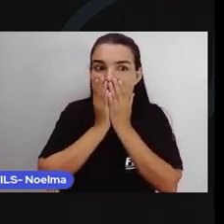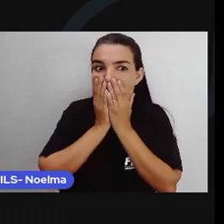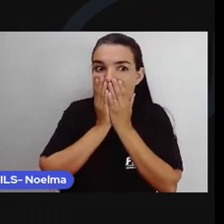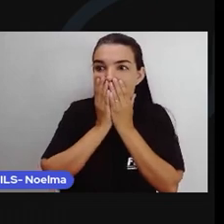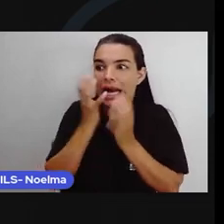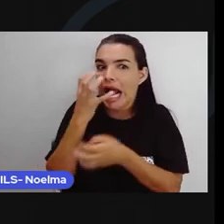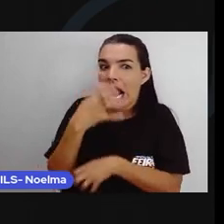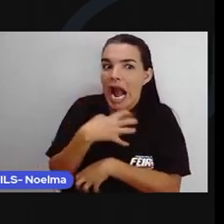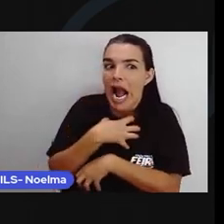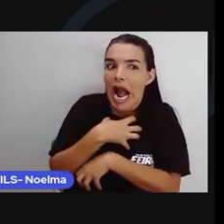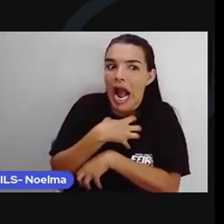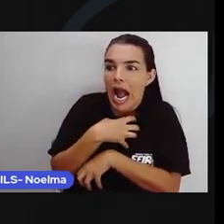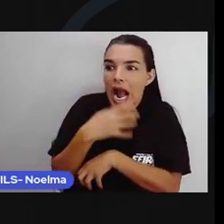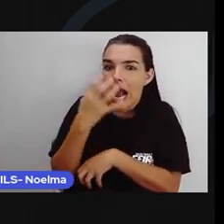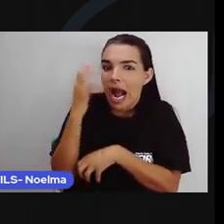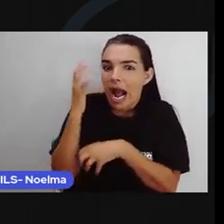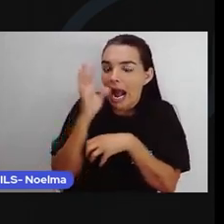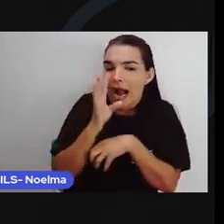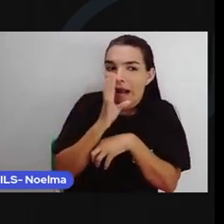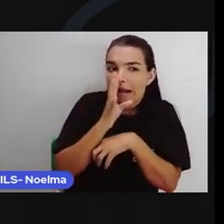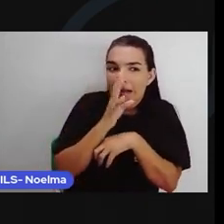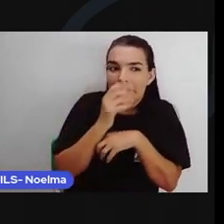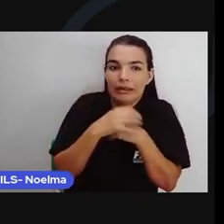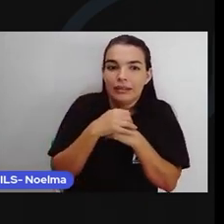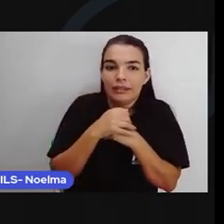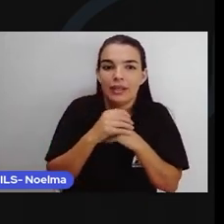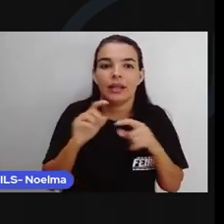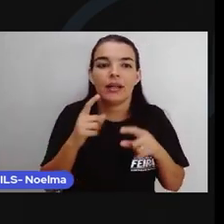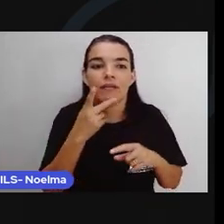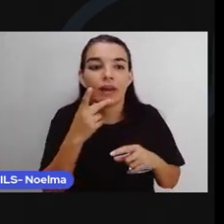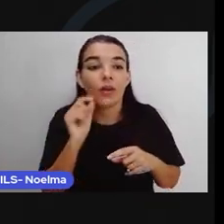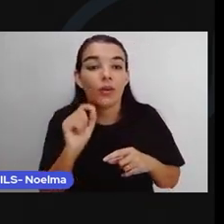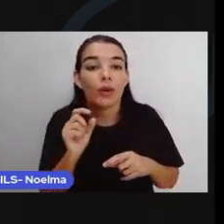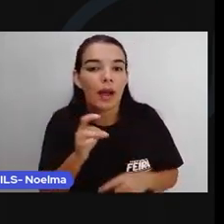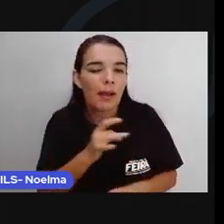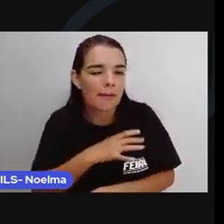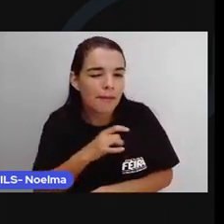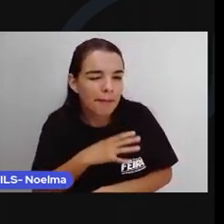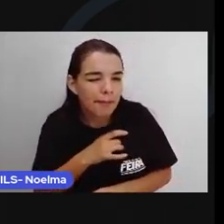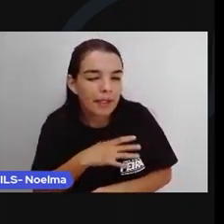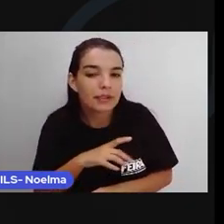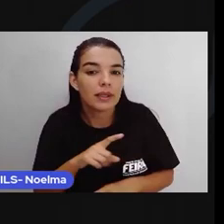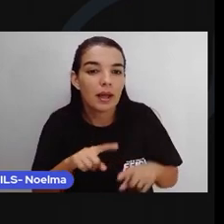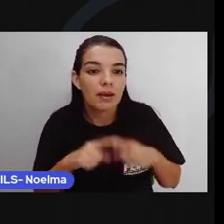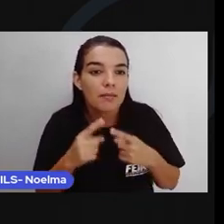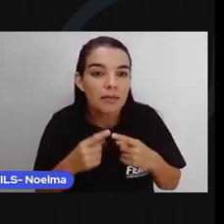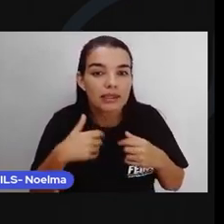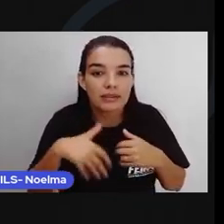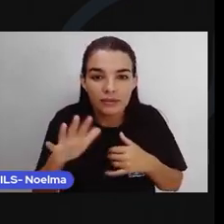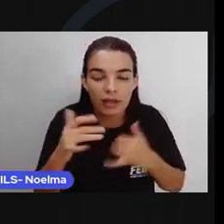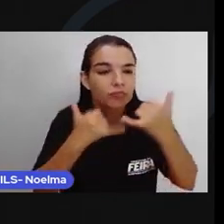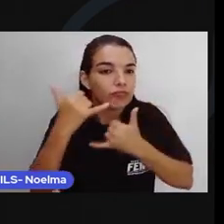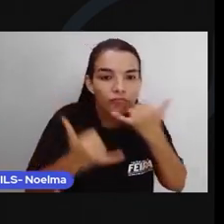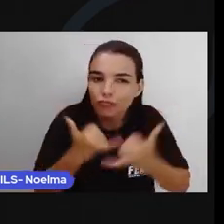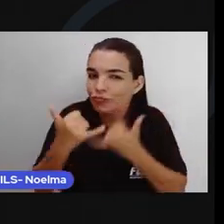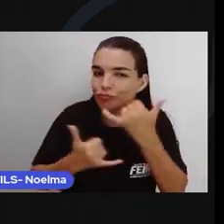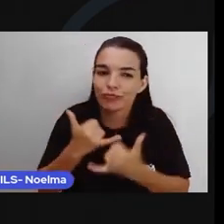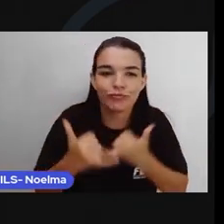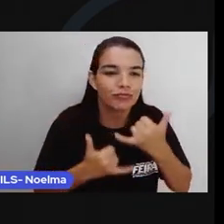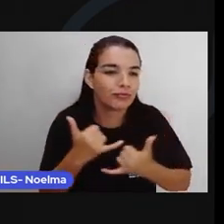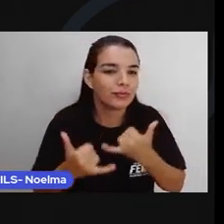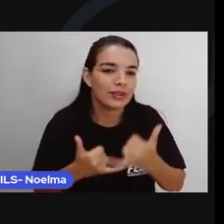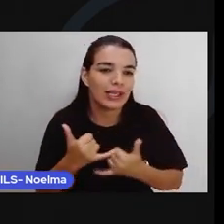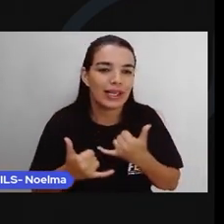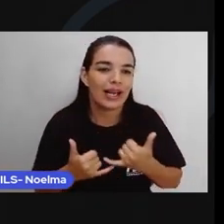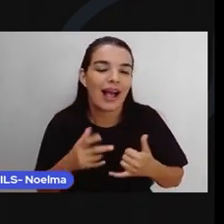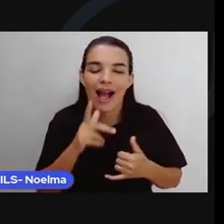sem acreditar nas palavras do avô Os meninos saíram aprontando Para aproveitar o resto do dia quente Em brincadeira de banho